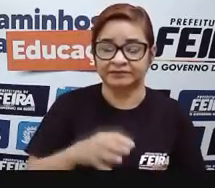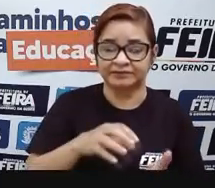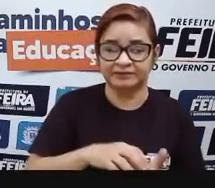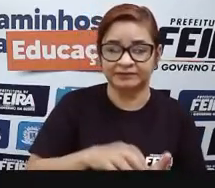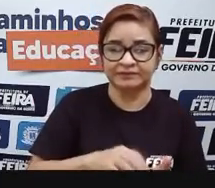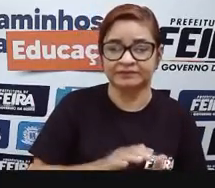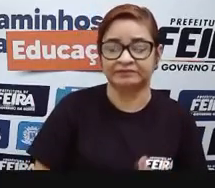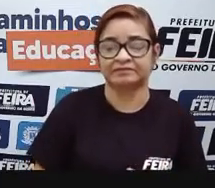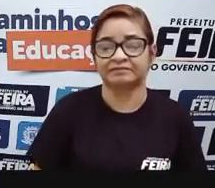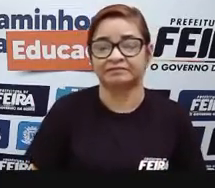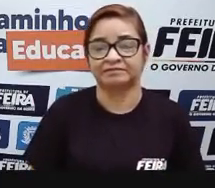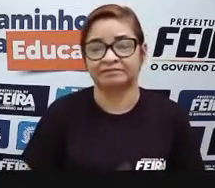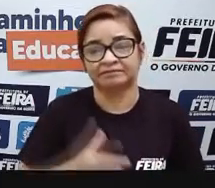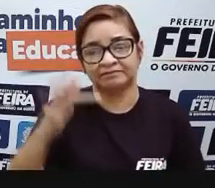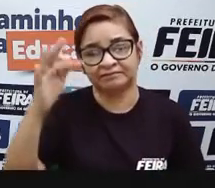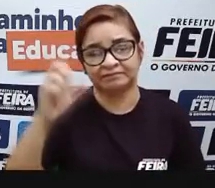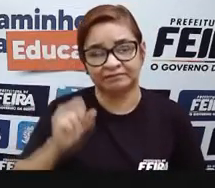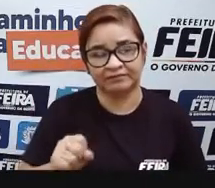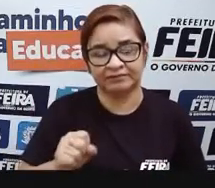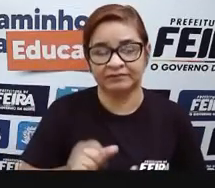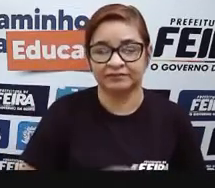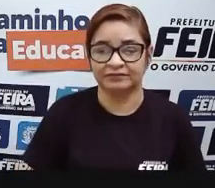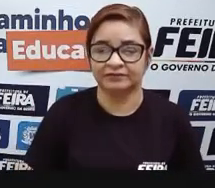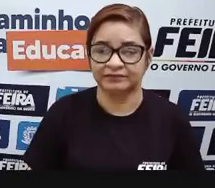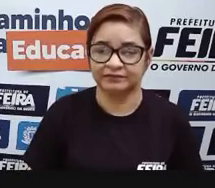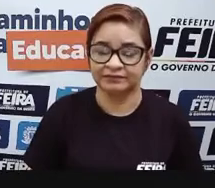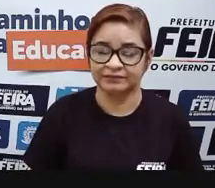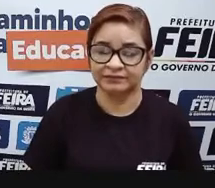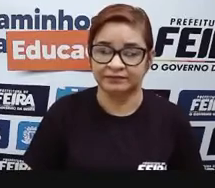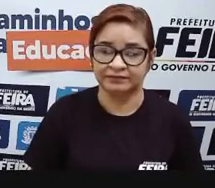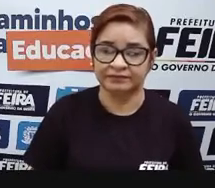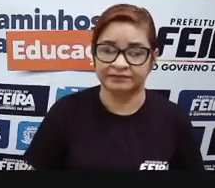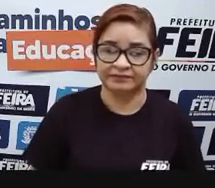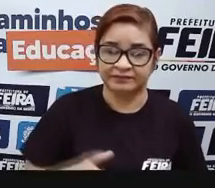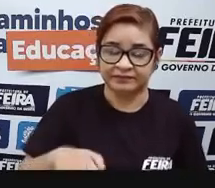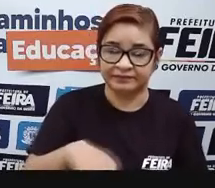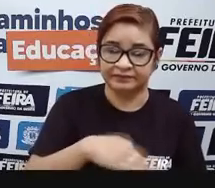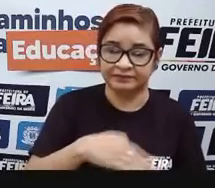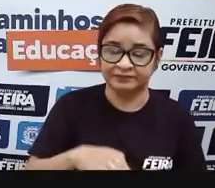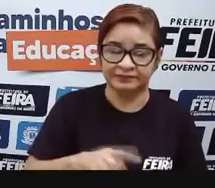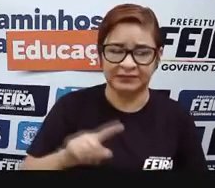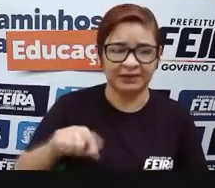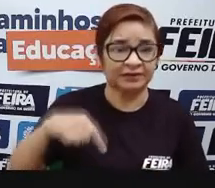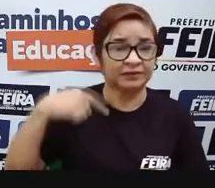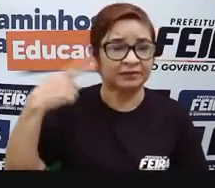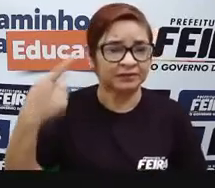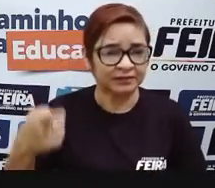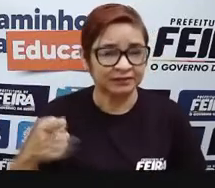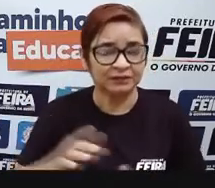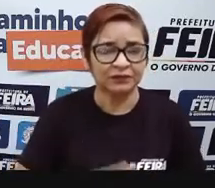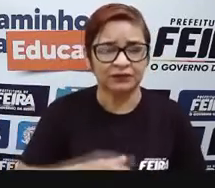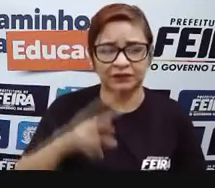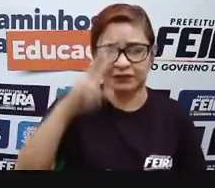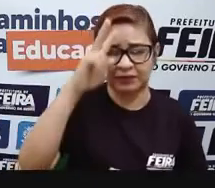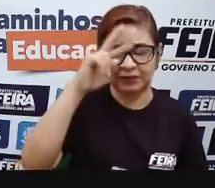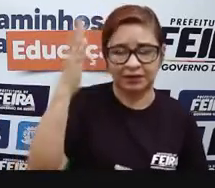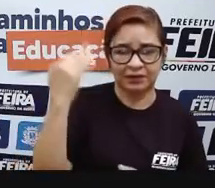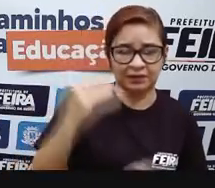Municipal de Feira de Santana. A Rua Salles Barbosa, após a retirada das barracas, realmente